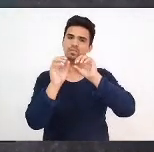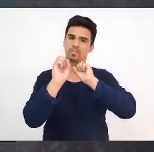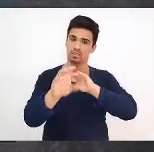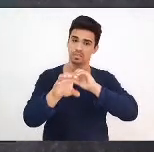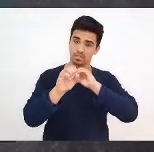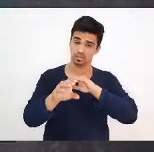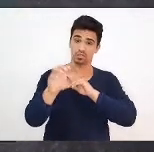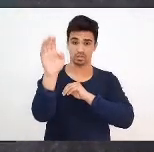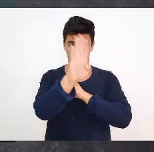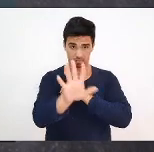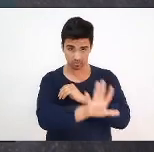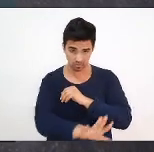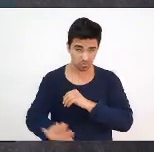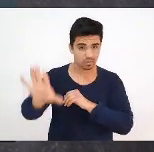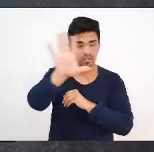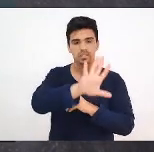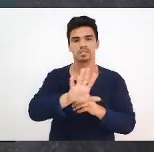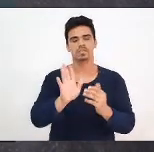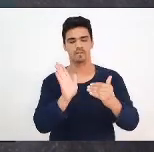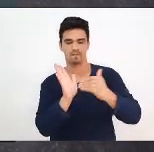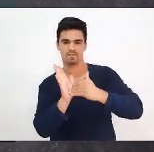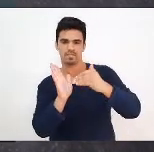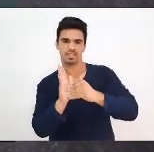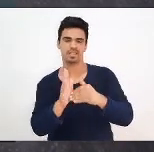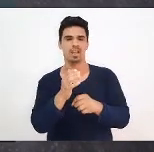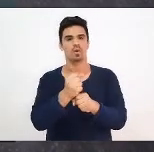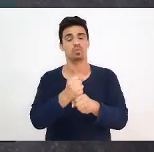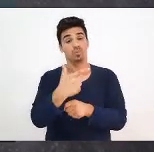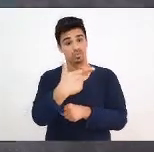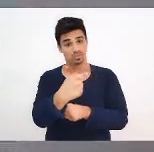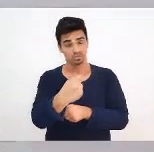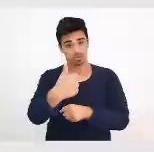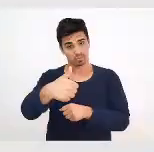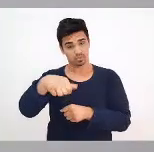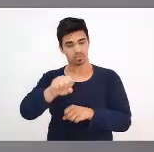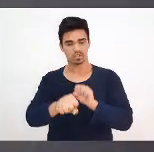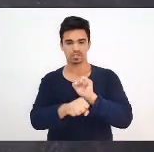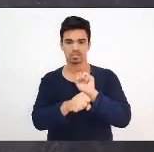2019, apenas aguardam homologação do MEC.